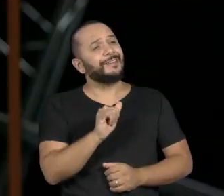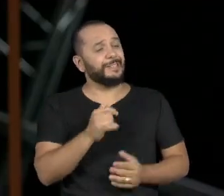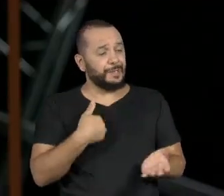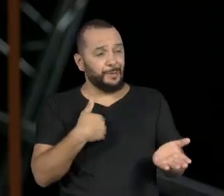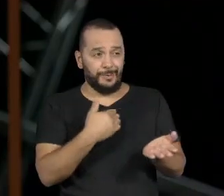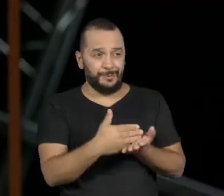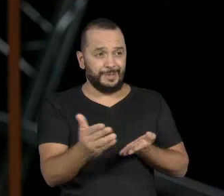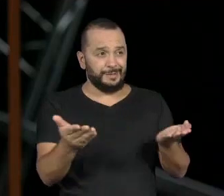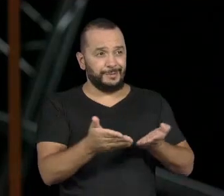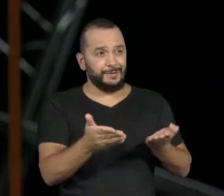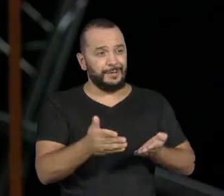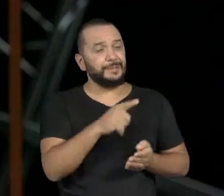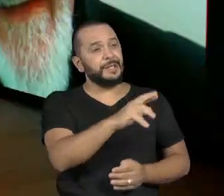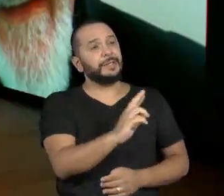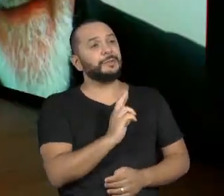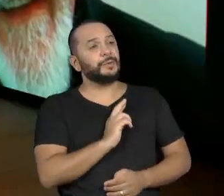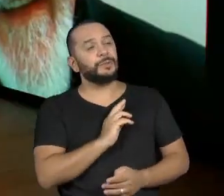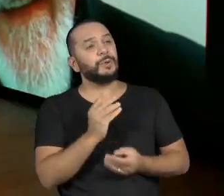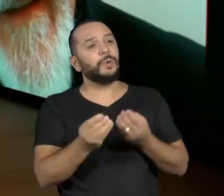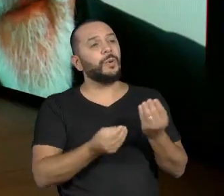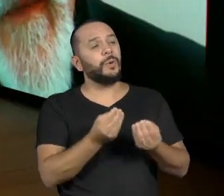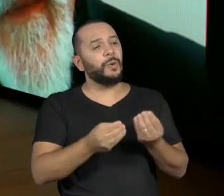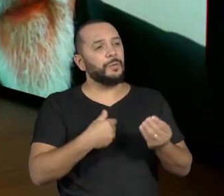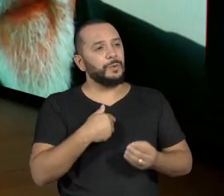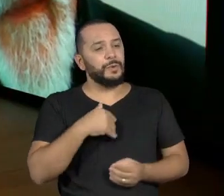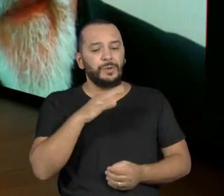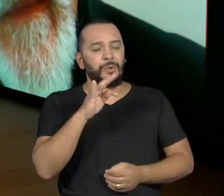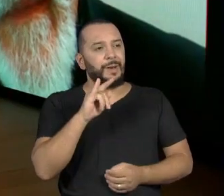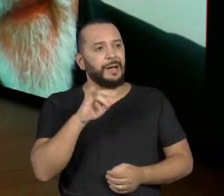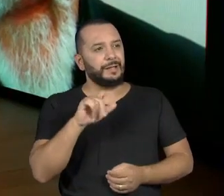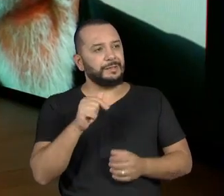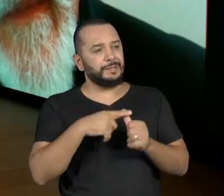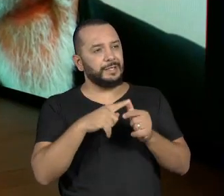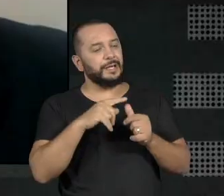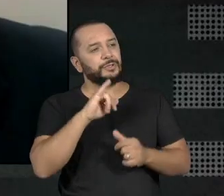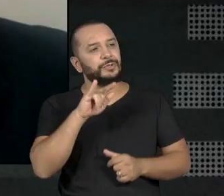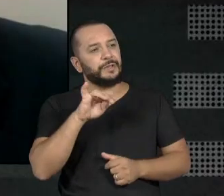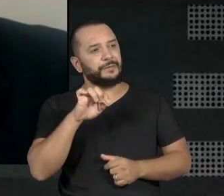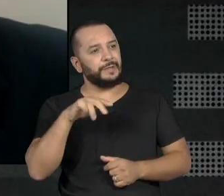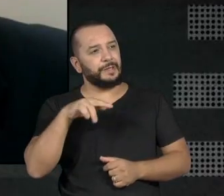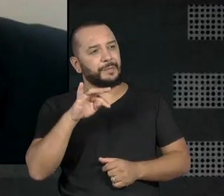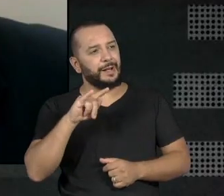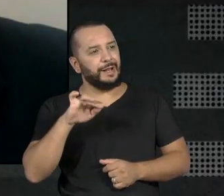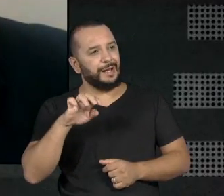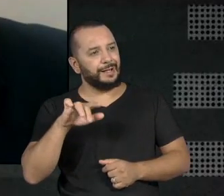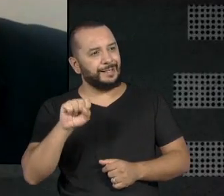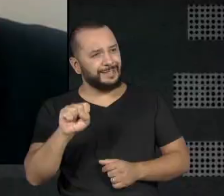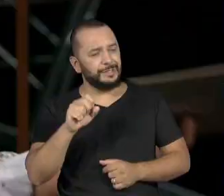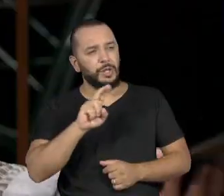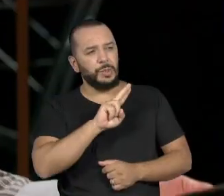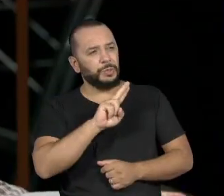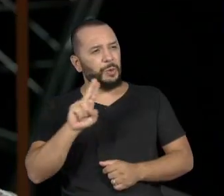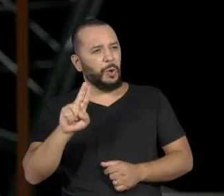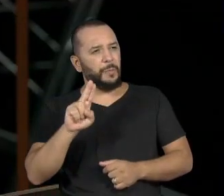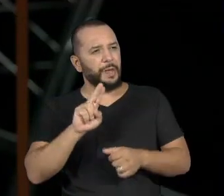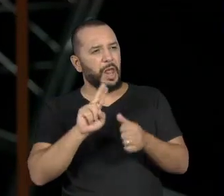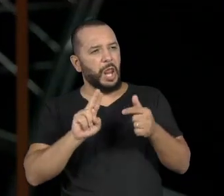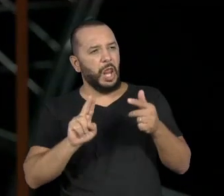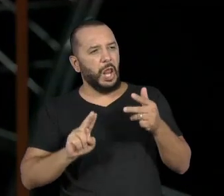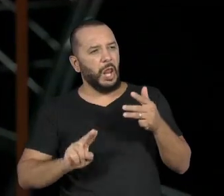respondesse uma coisa. Quem foi Tomasa Josefina Palhares Escudeiro, esse nome tão imponente?